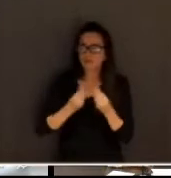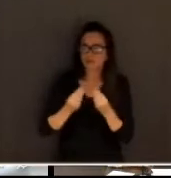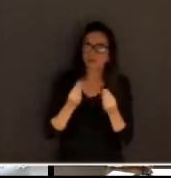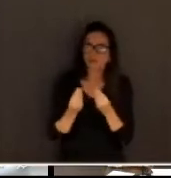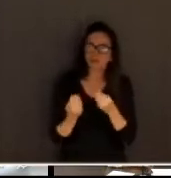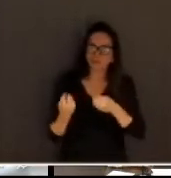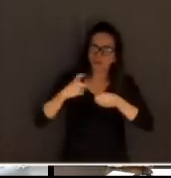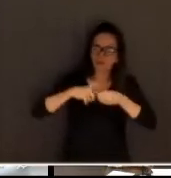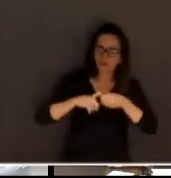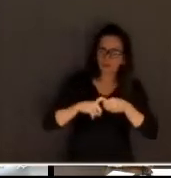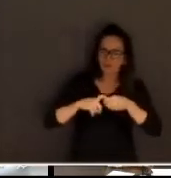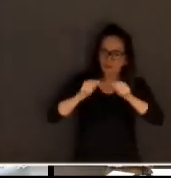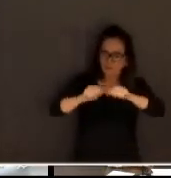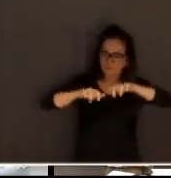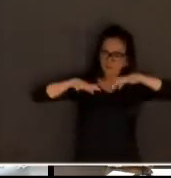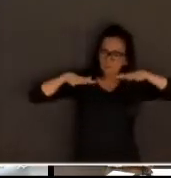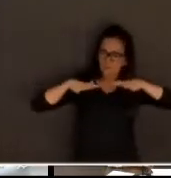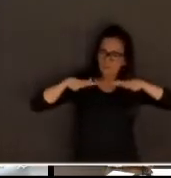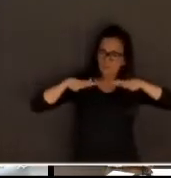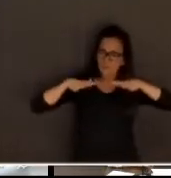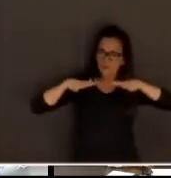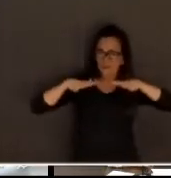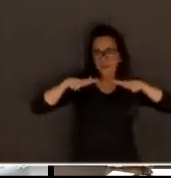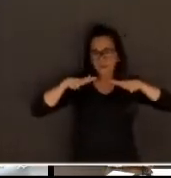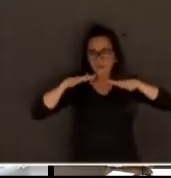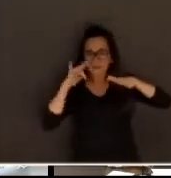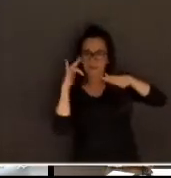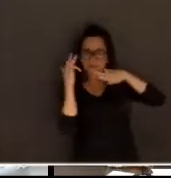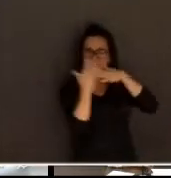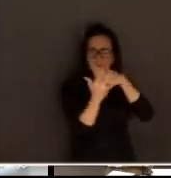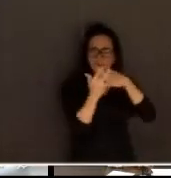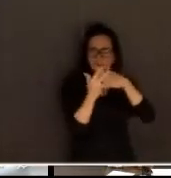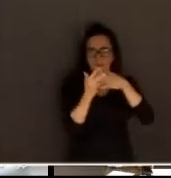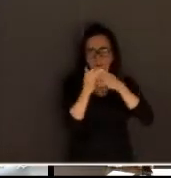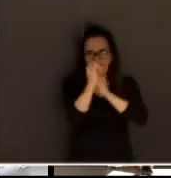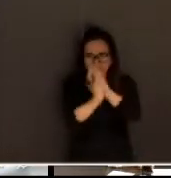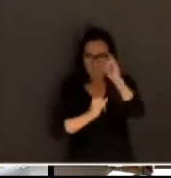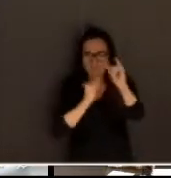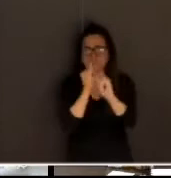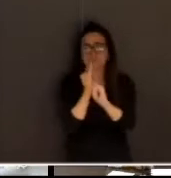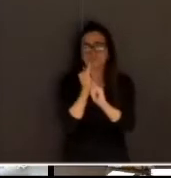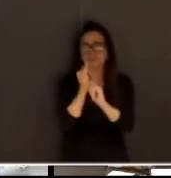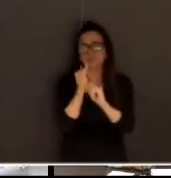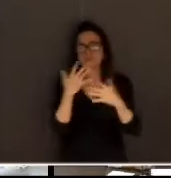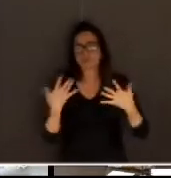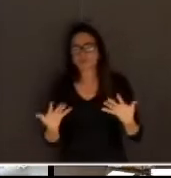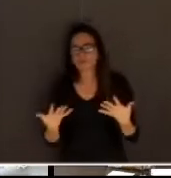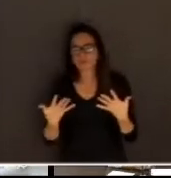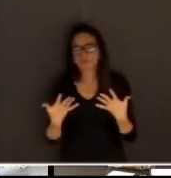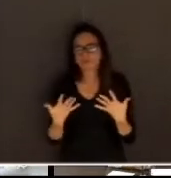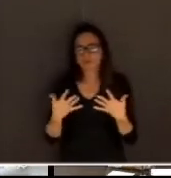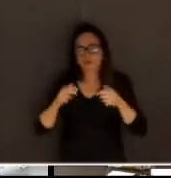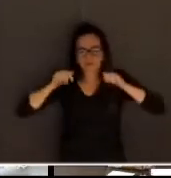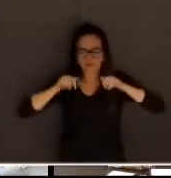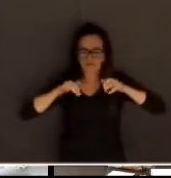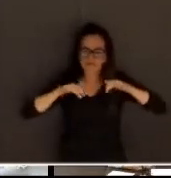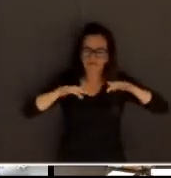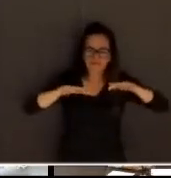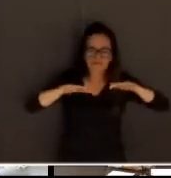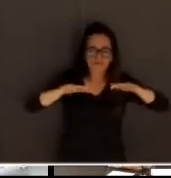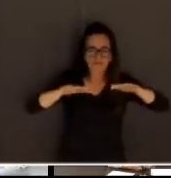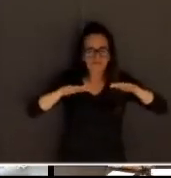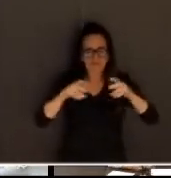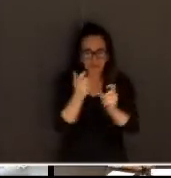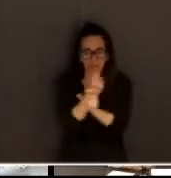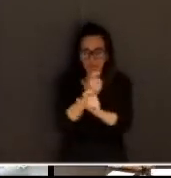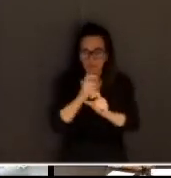de modo virtual. E tudo foi parando no Brasil. A pandemia tomou conta, algo que a gente já estava vendo nos outros